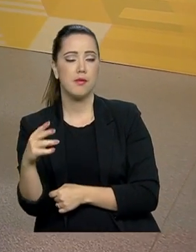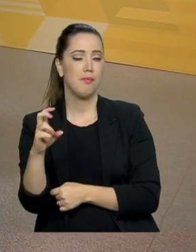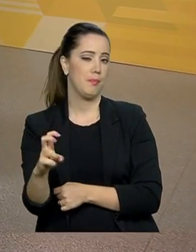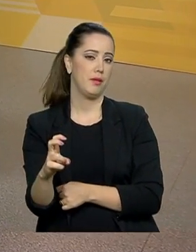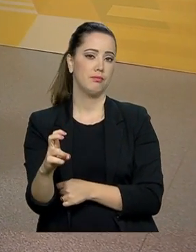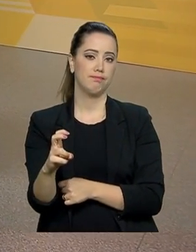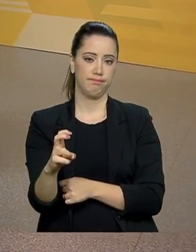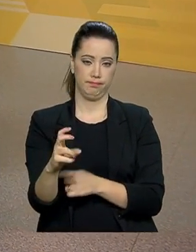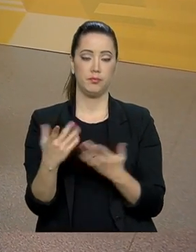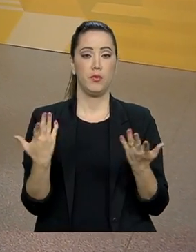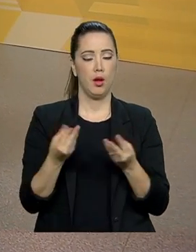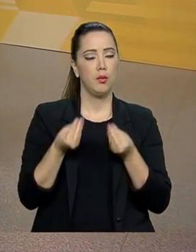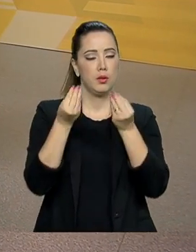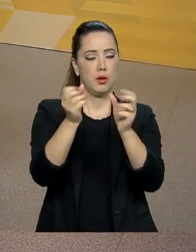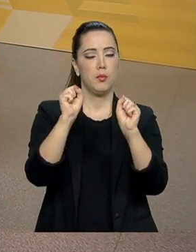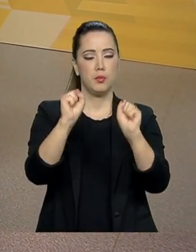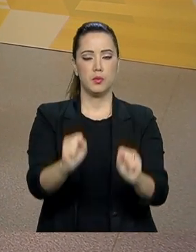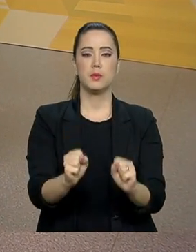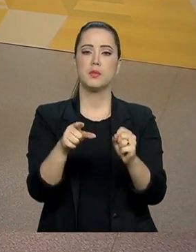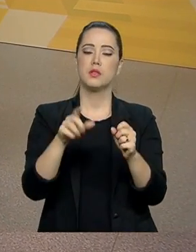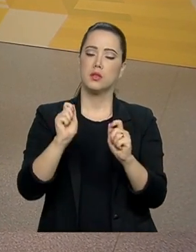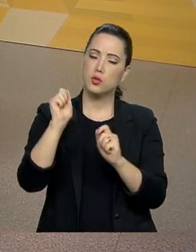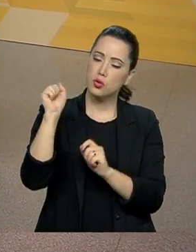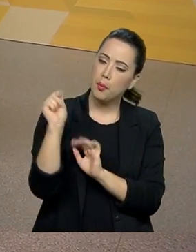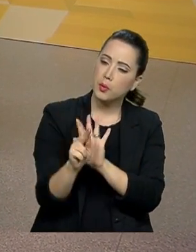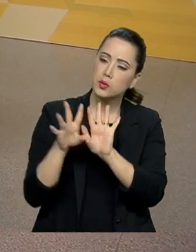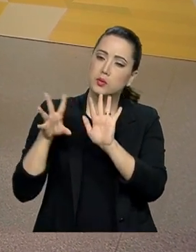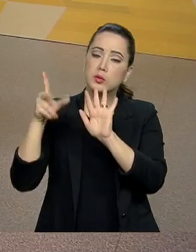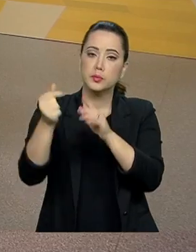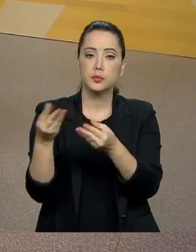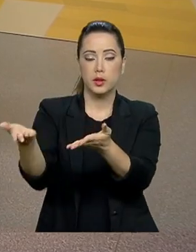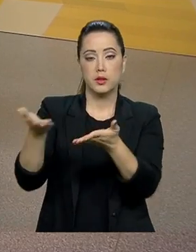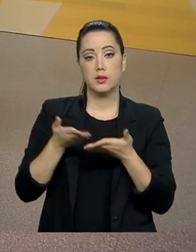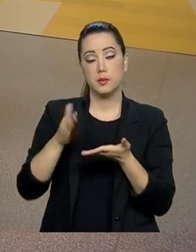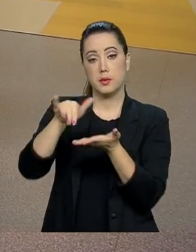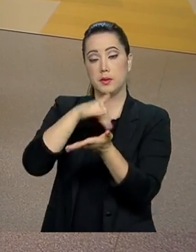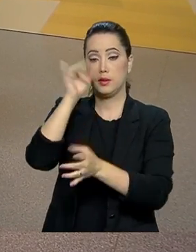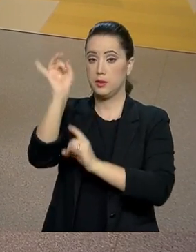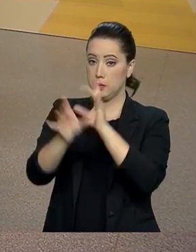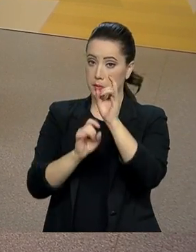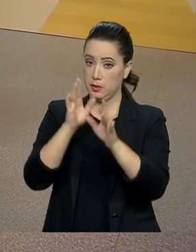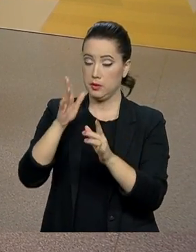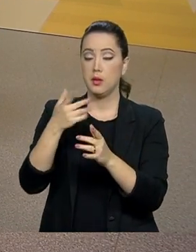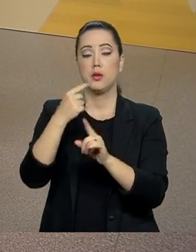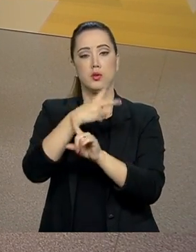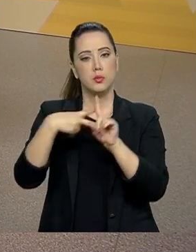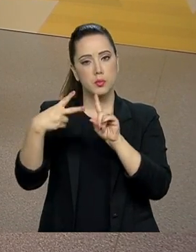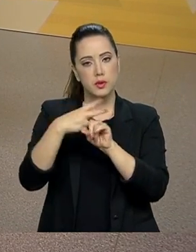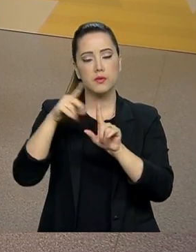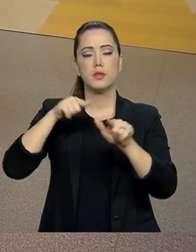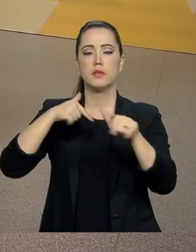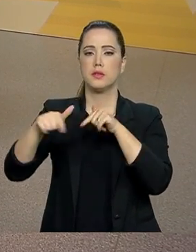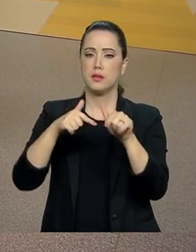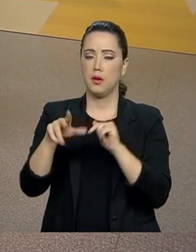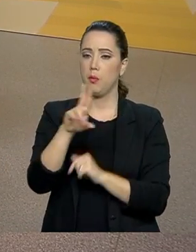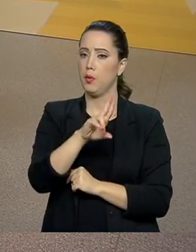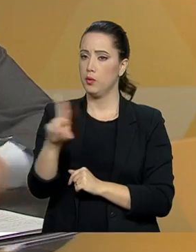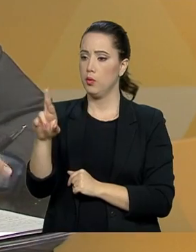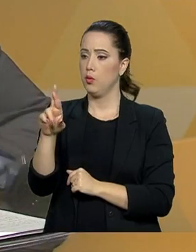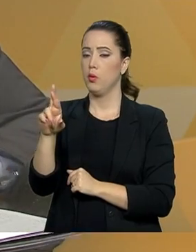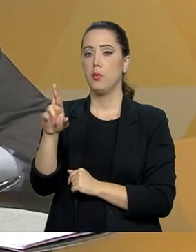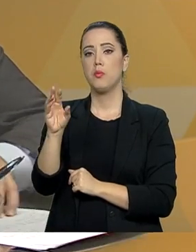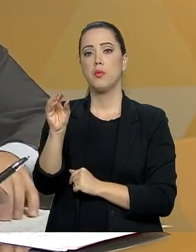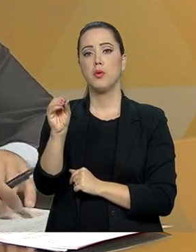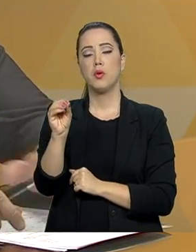aposentadoria para todos, eu recebo o secretário especial de Previdência e Trabalho, Rogério Marinho. Secretário,